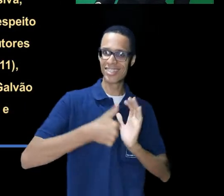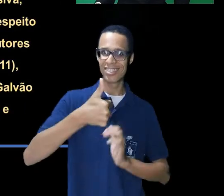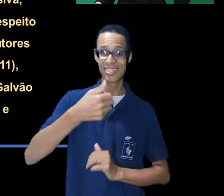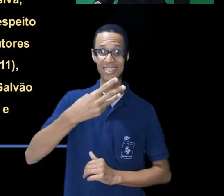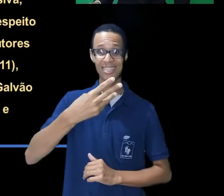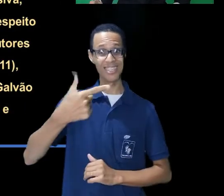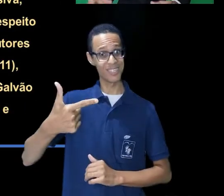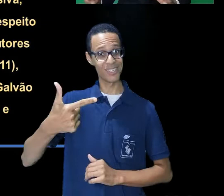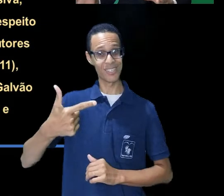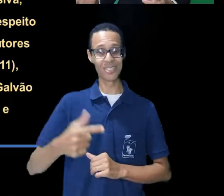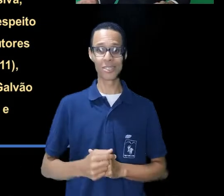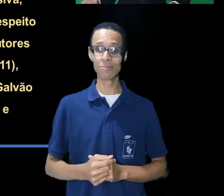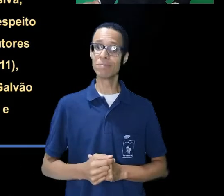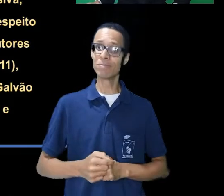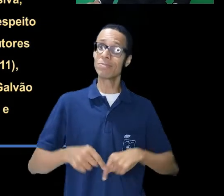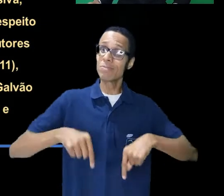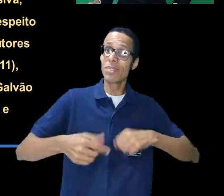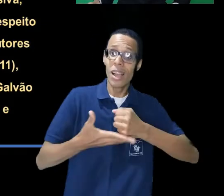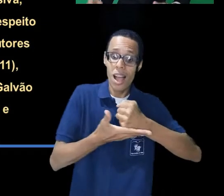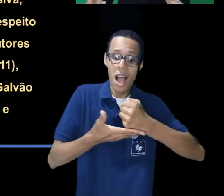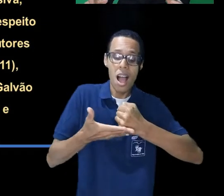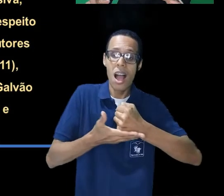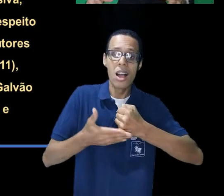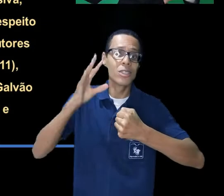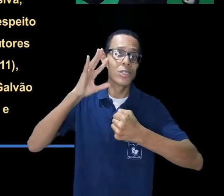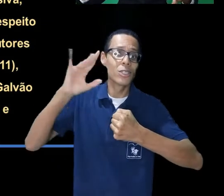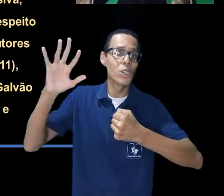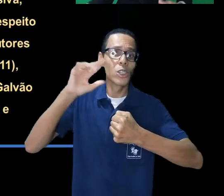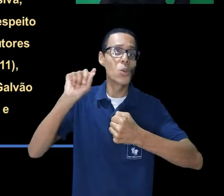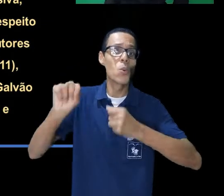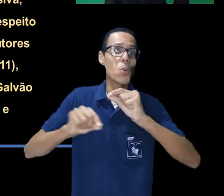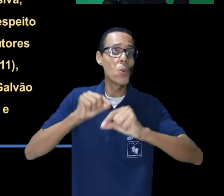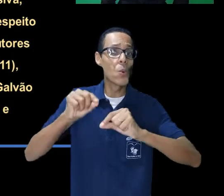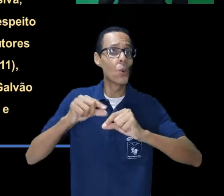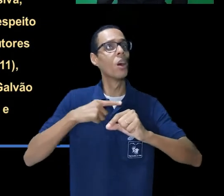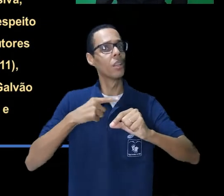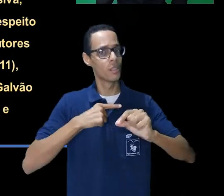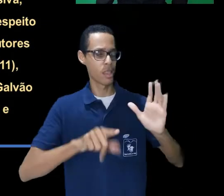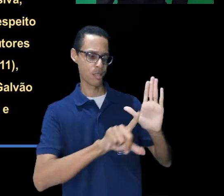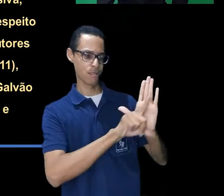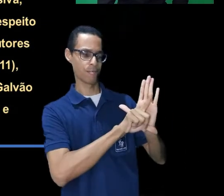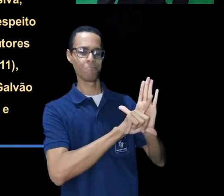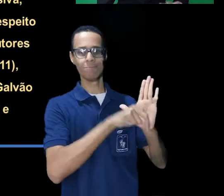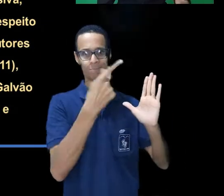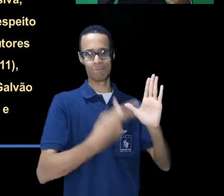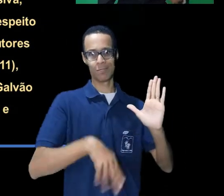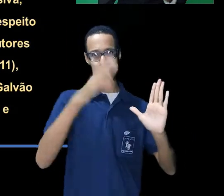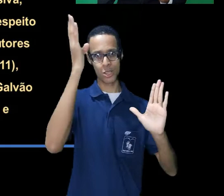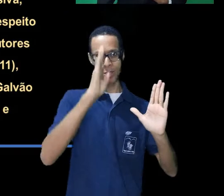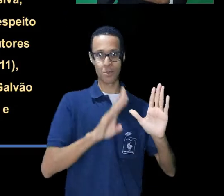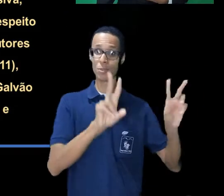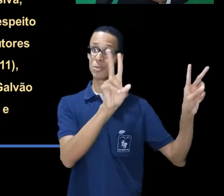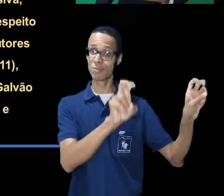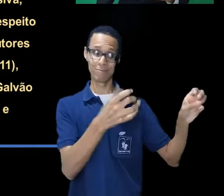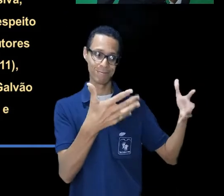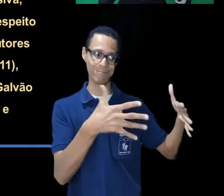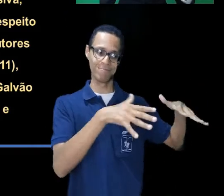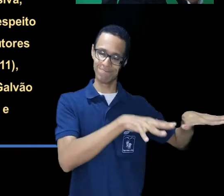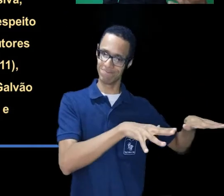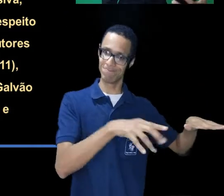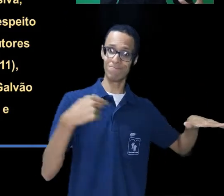qualitativo, além da legislação vigente no Brasil, na perspectiva de educação inclusiva, trago nas minhas